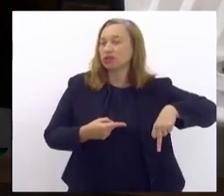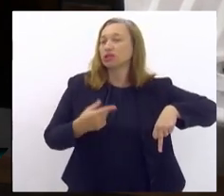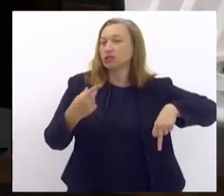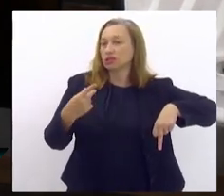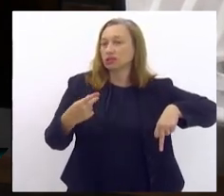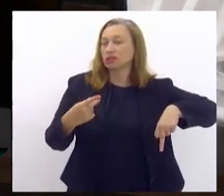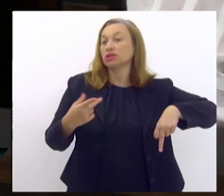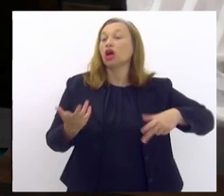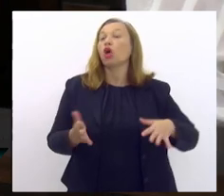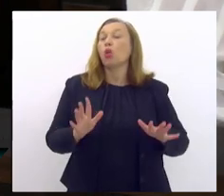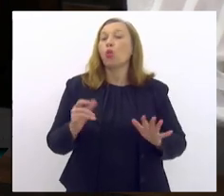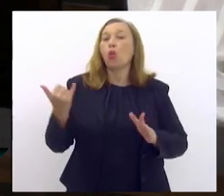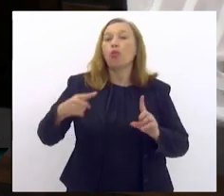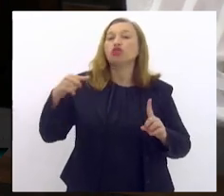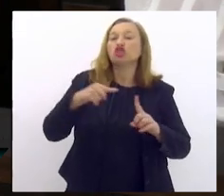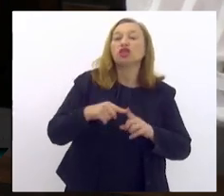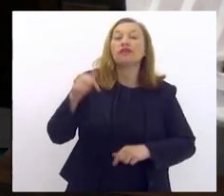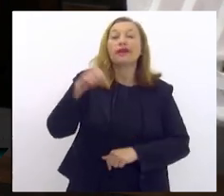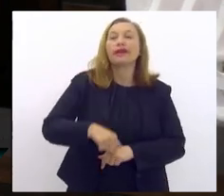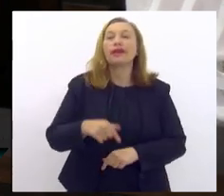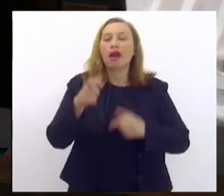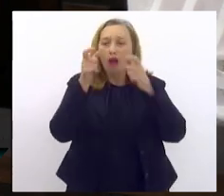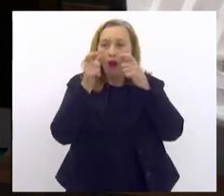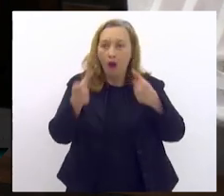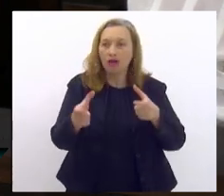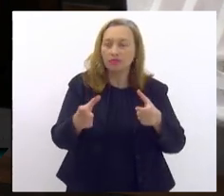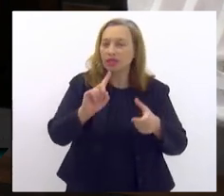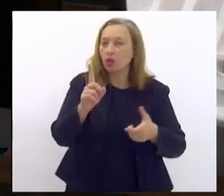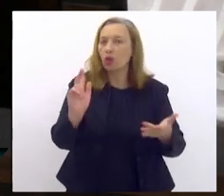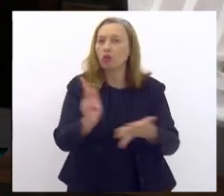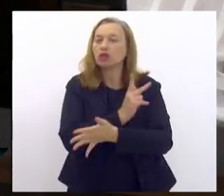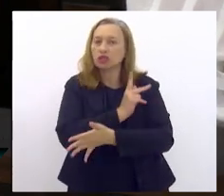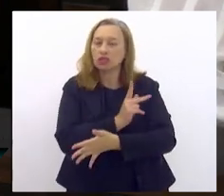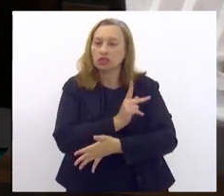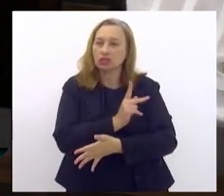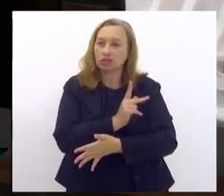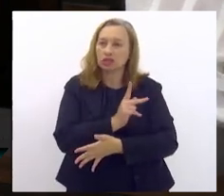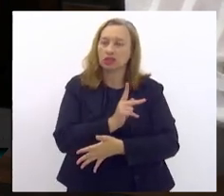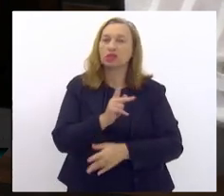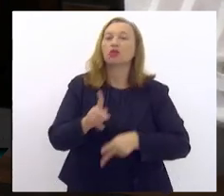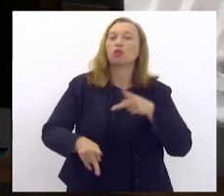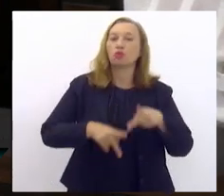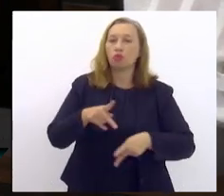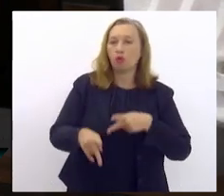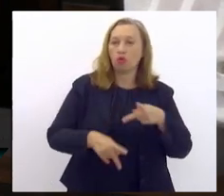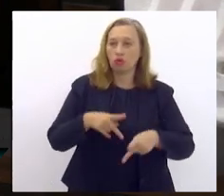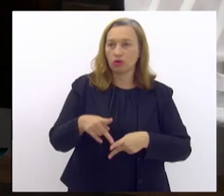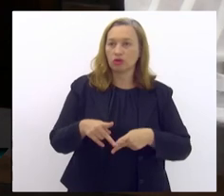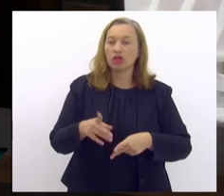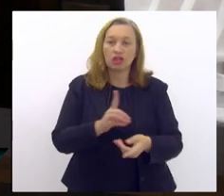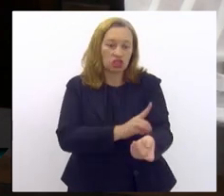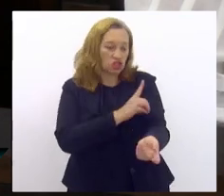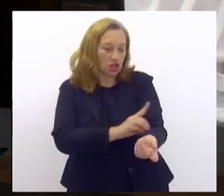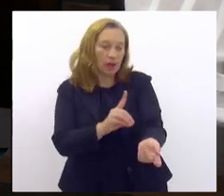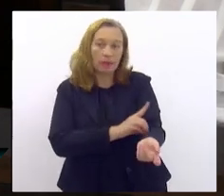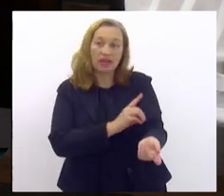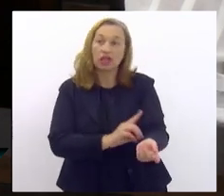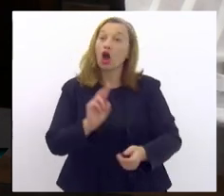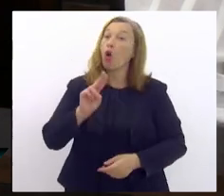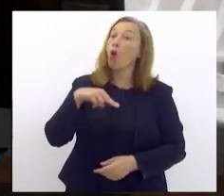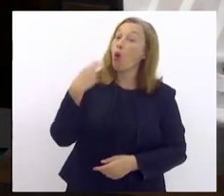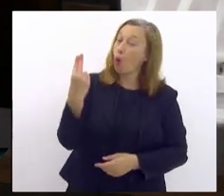pés. Então, o objetivo aqui é alertar para que não aconteça isso com a maioria da população diabética ou aqueles